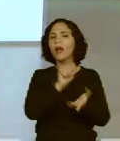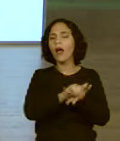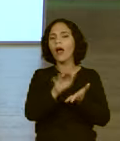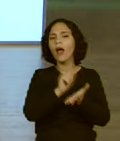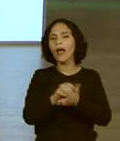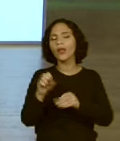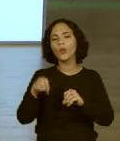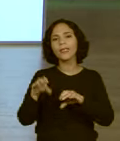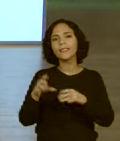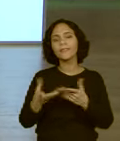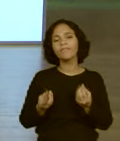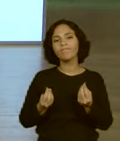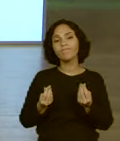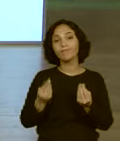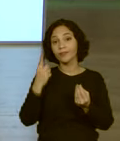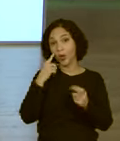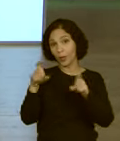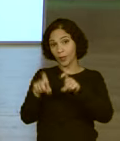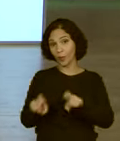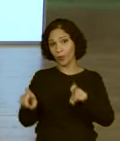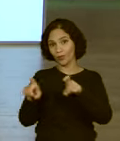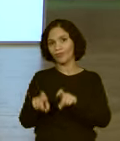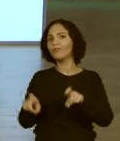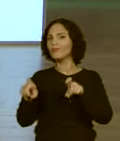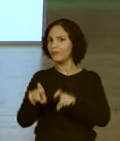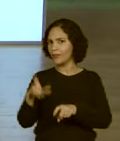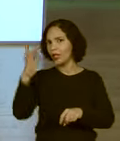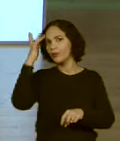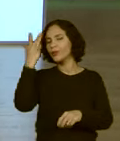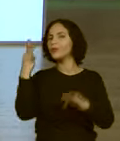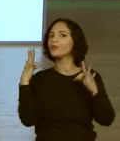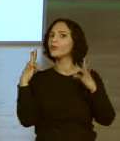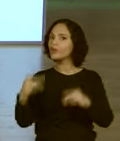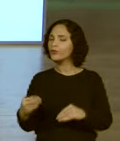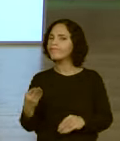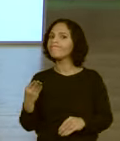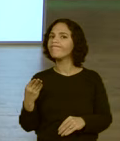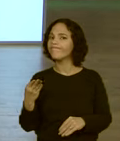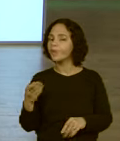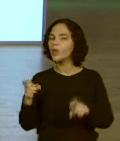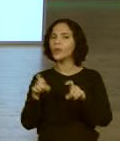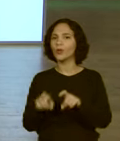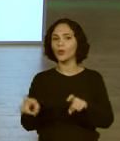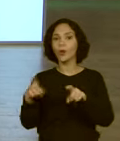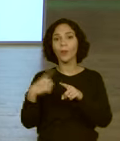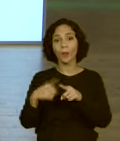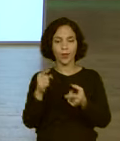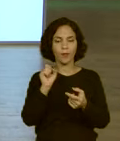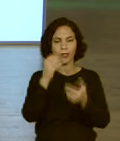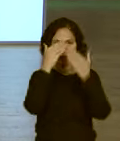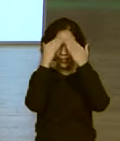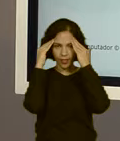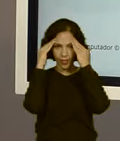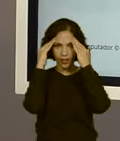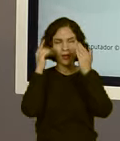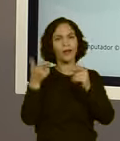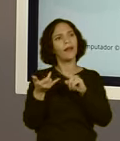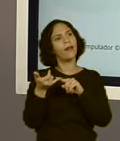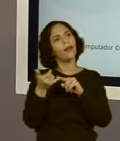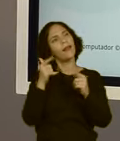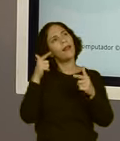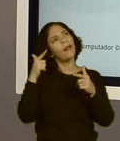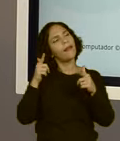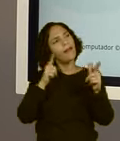com educação? O computador, acho que o computador está em quase todas, né? O computador, ele está em quase todas. Porque ele pode ser lazer, ele pode ser